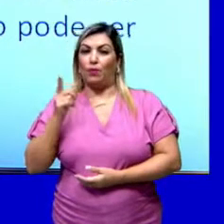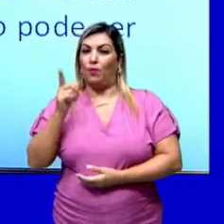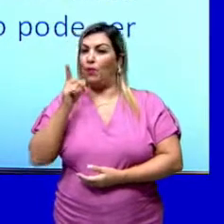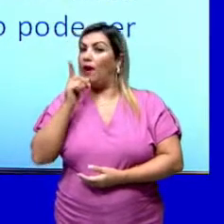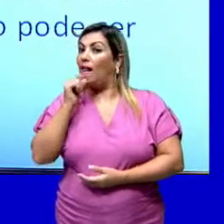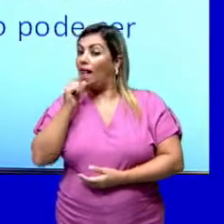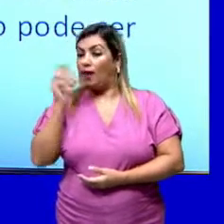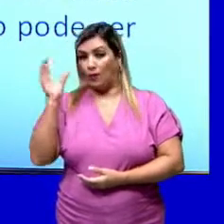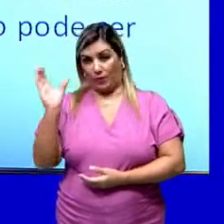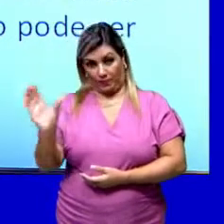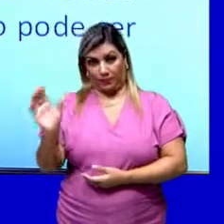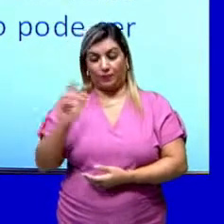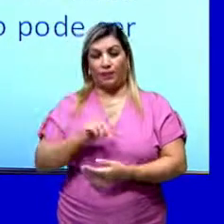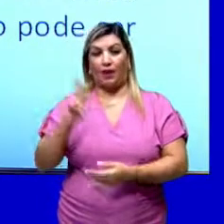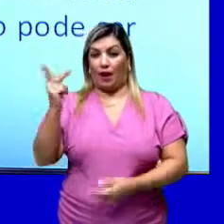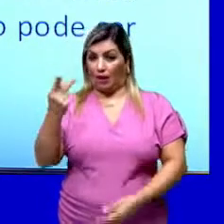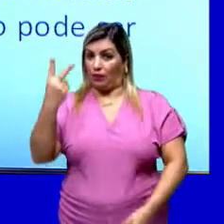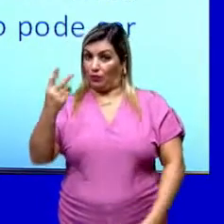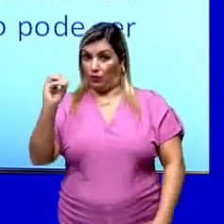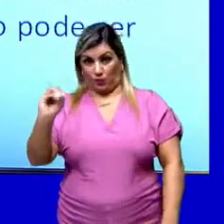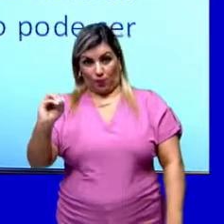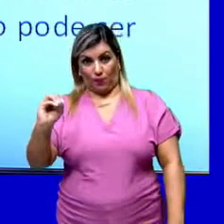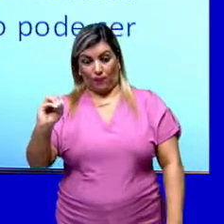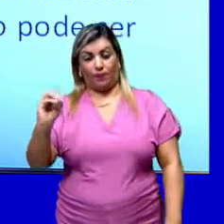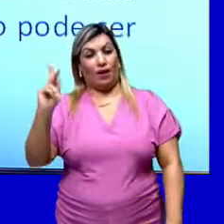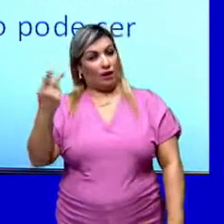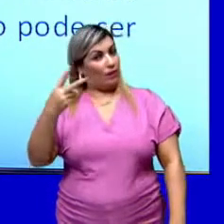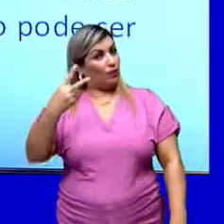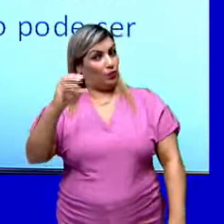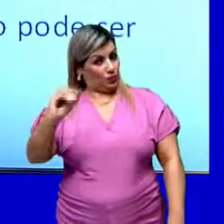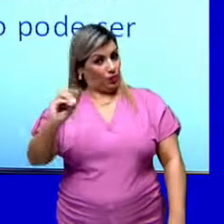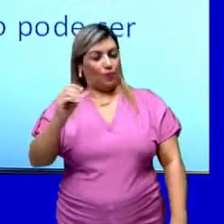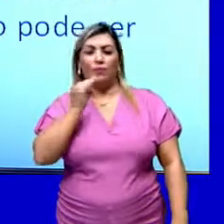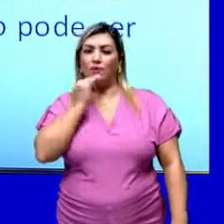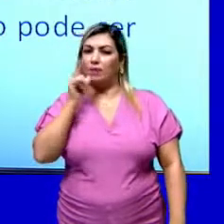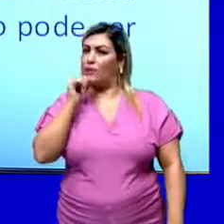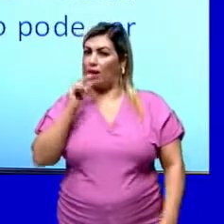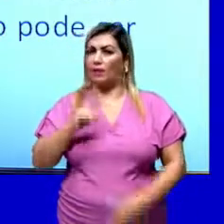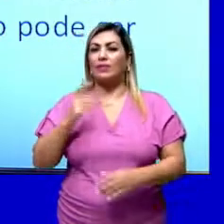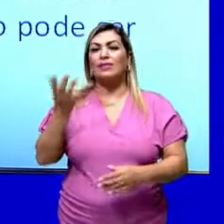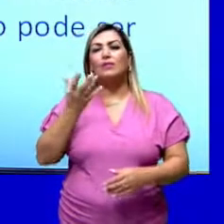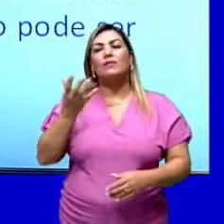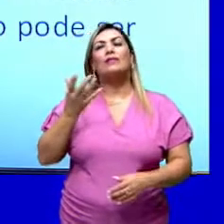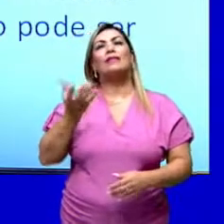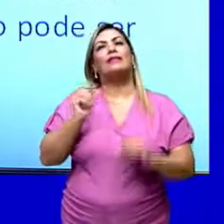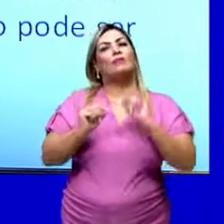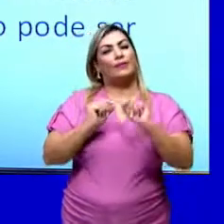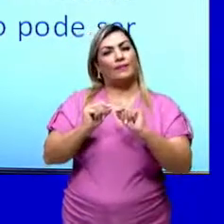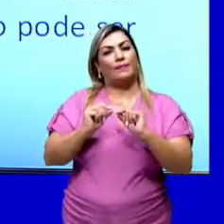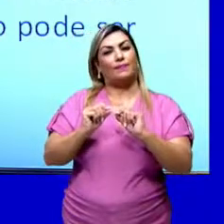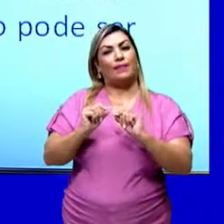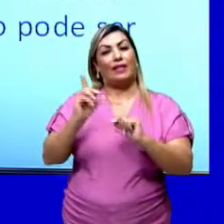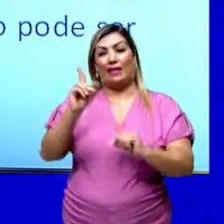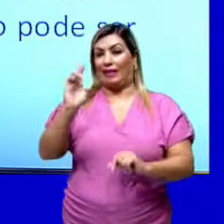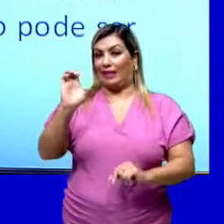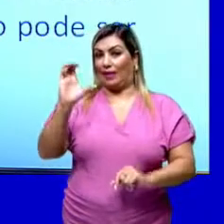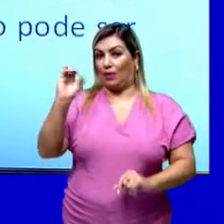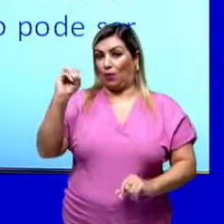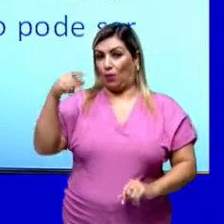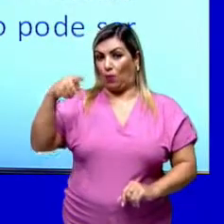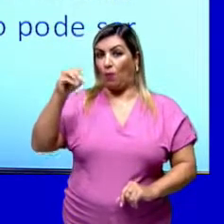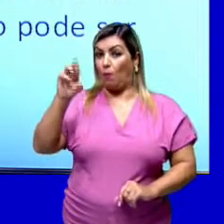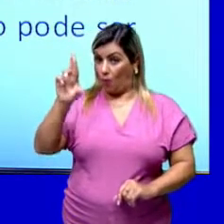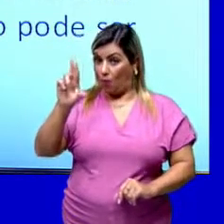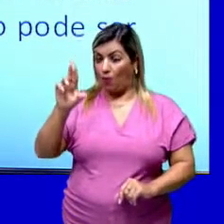A molécula de água é formada de H2O. Concorda comigo? Mas se eu quiser decompor essa molécula de água, eu